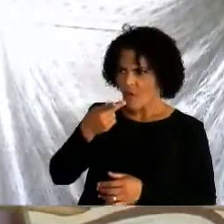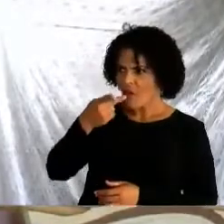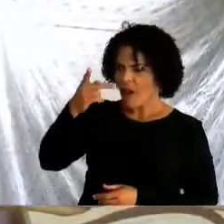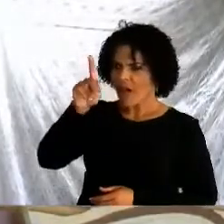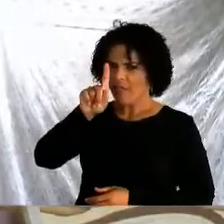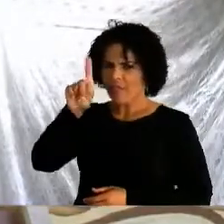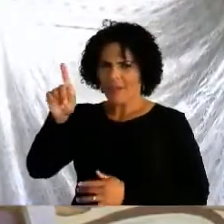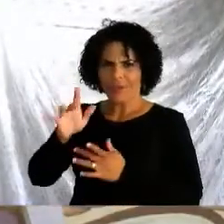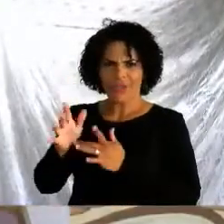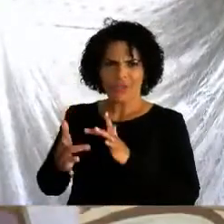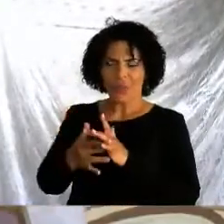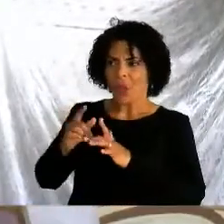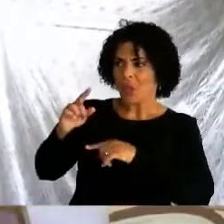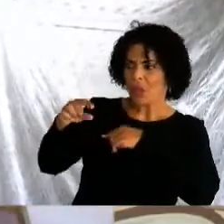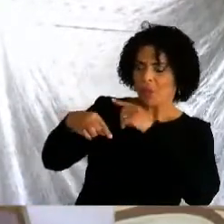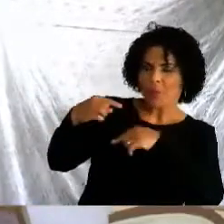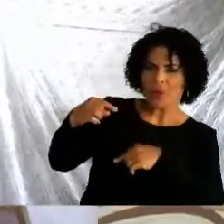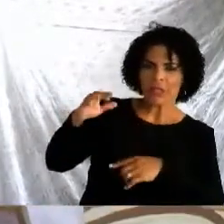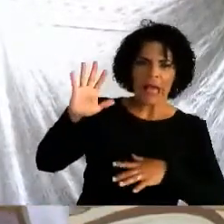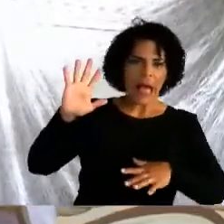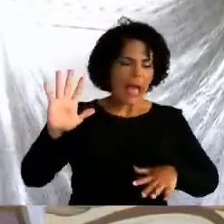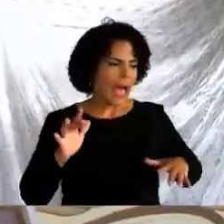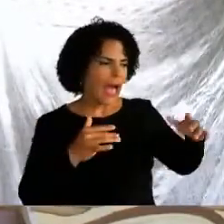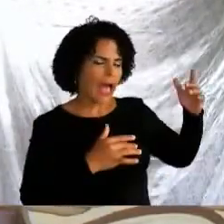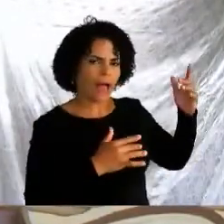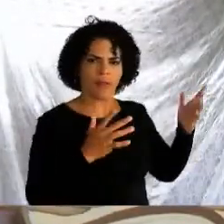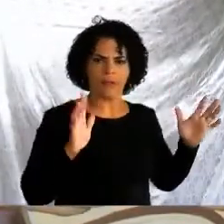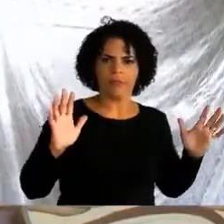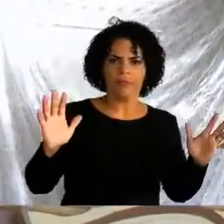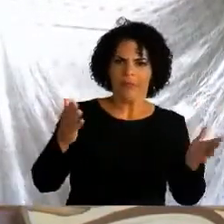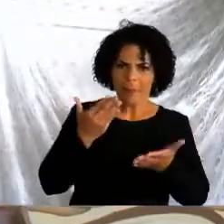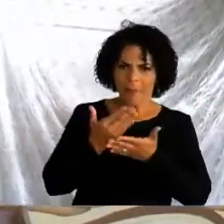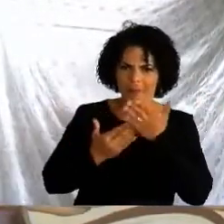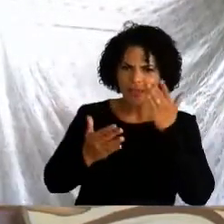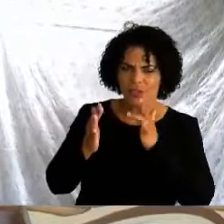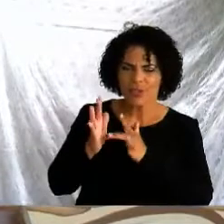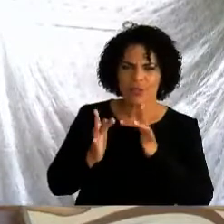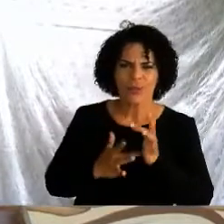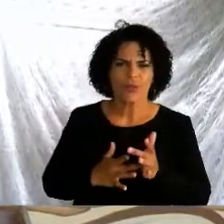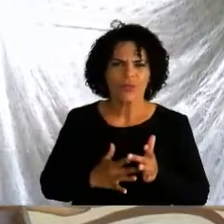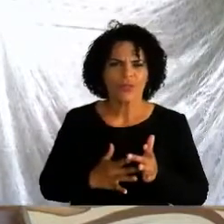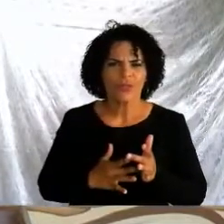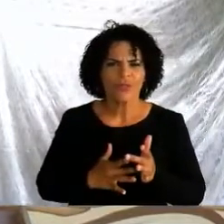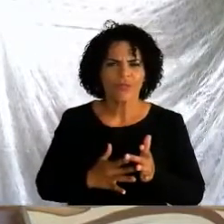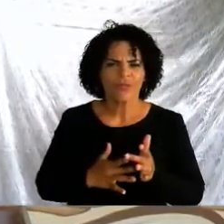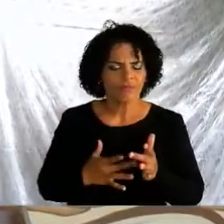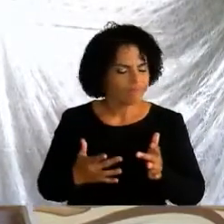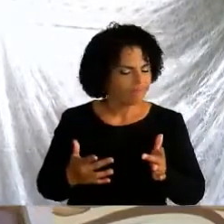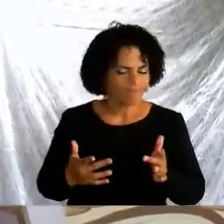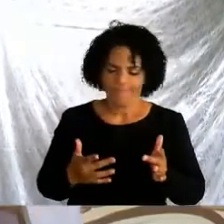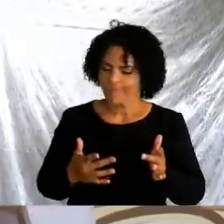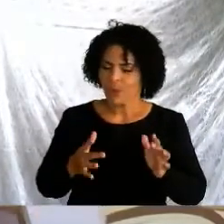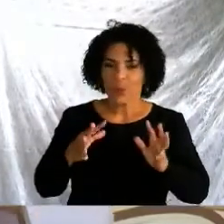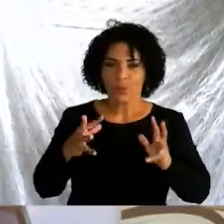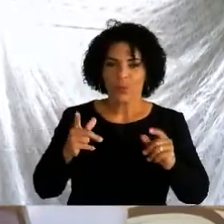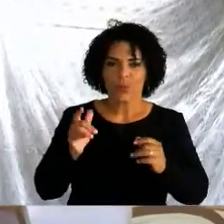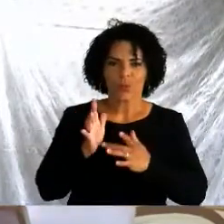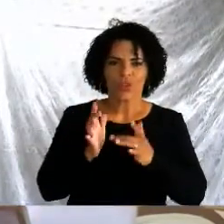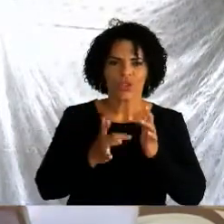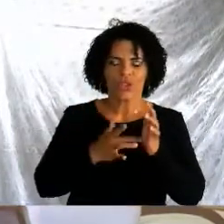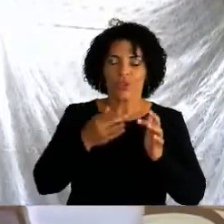caminho, verdade e vida. Fazei o que Jesus vos disser.